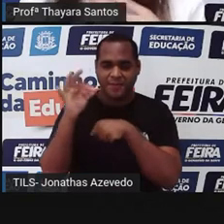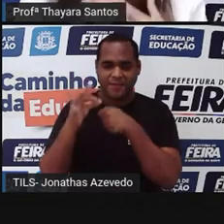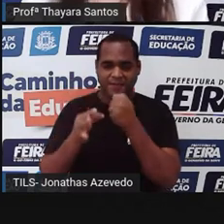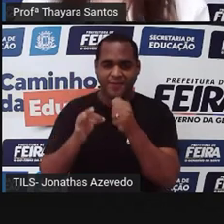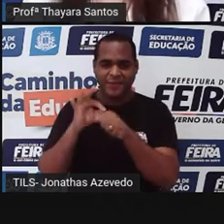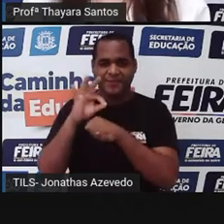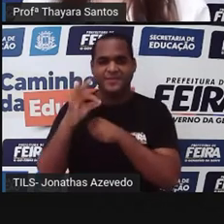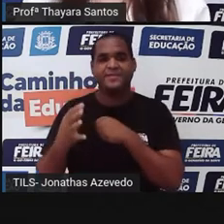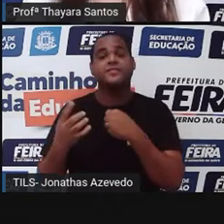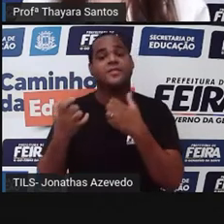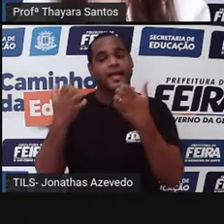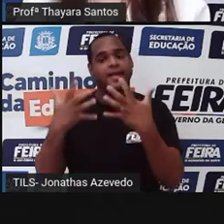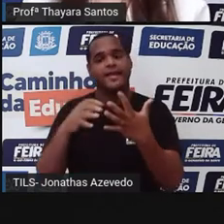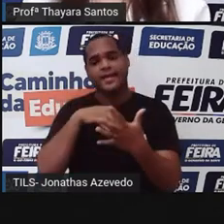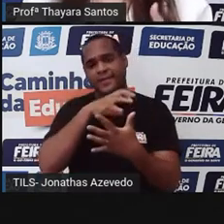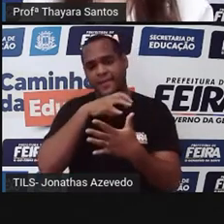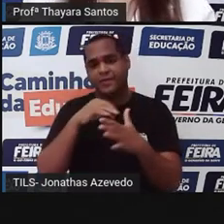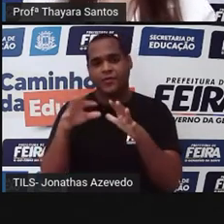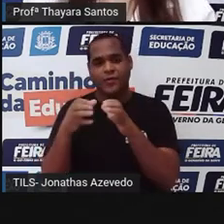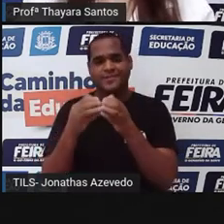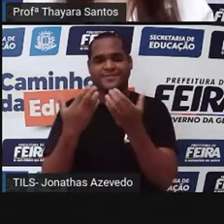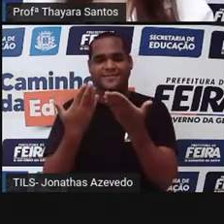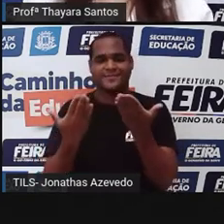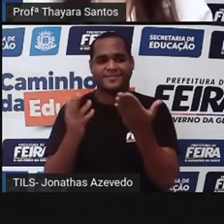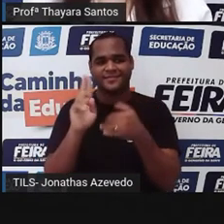animais estão aí dentro do grupo dos equinodermos.